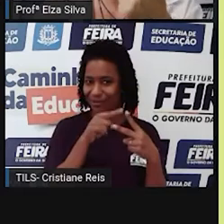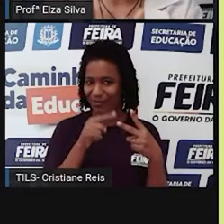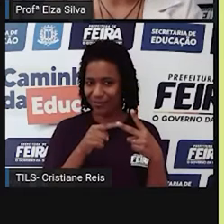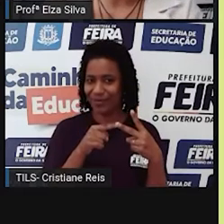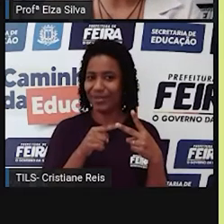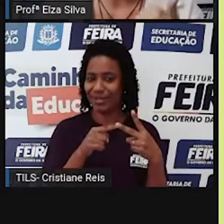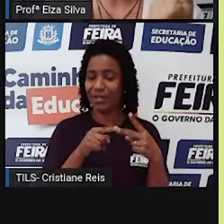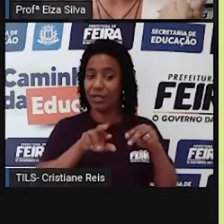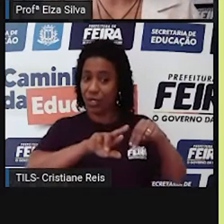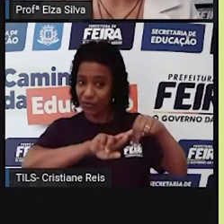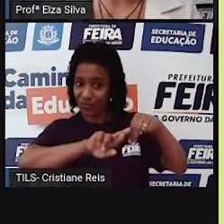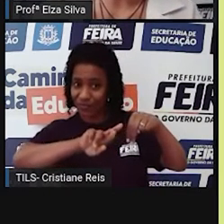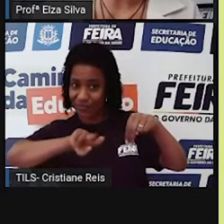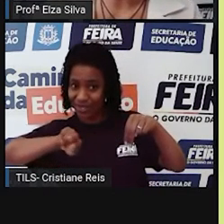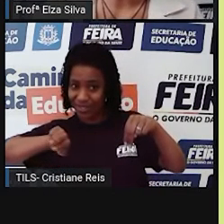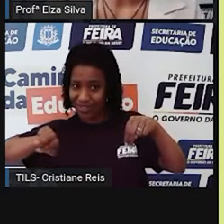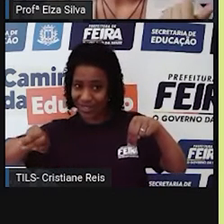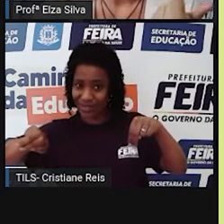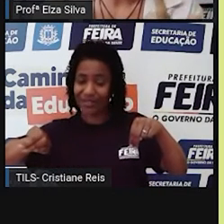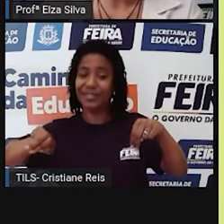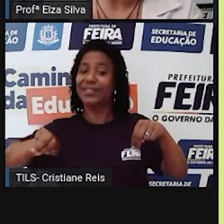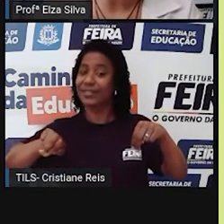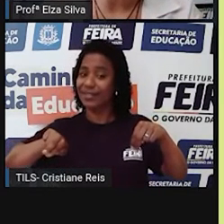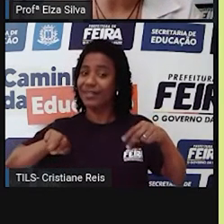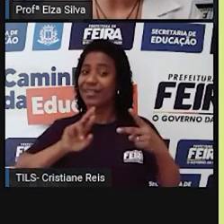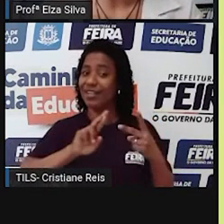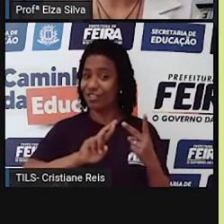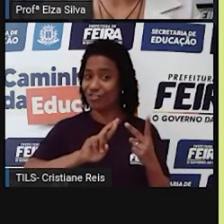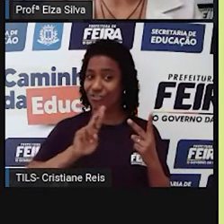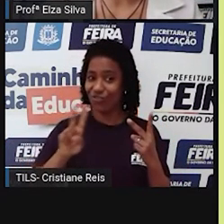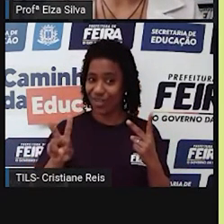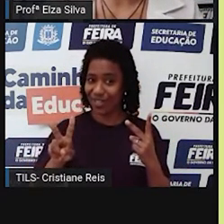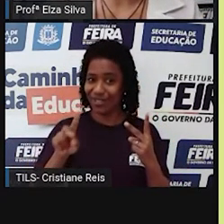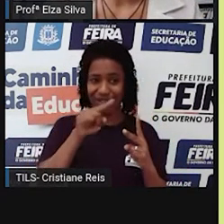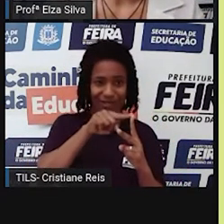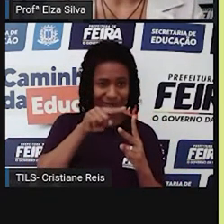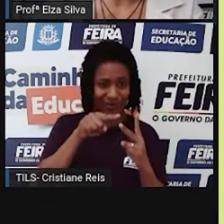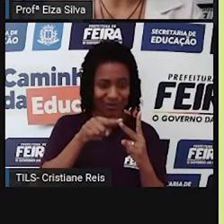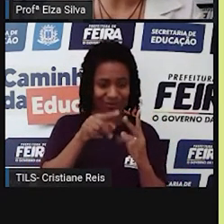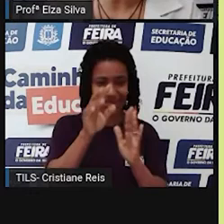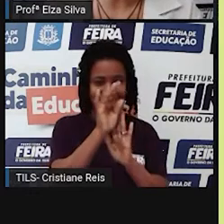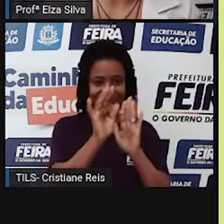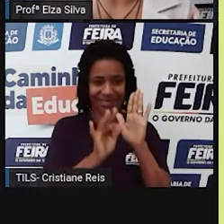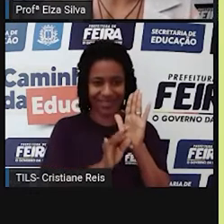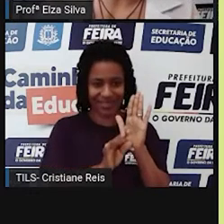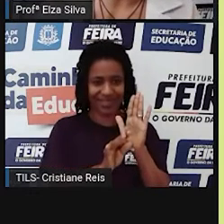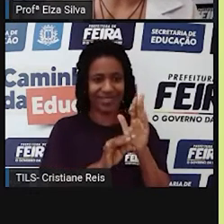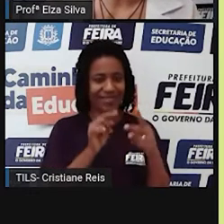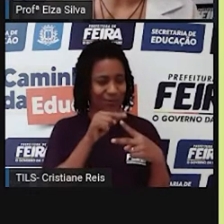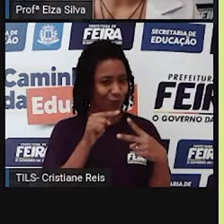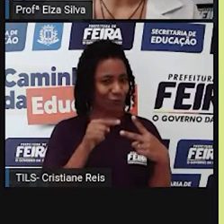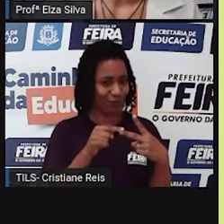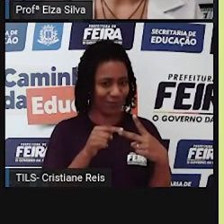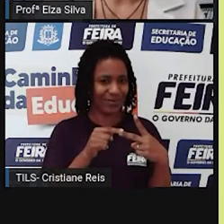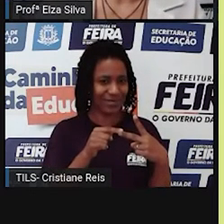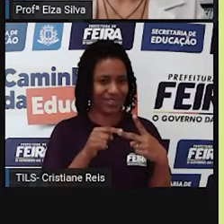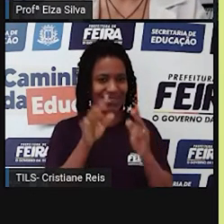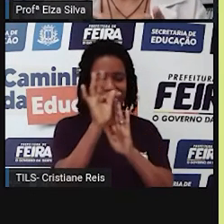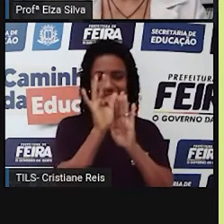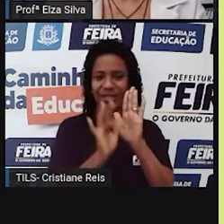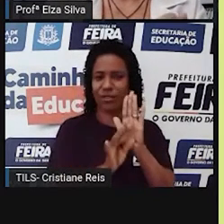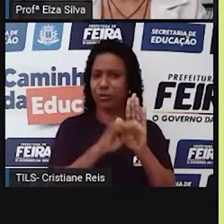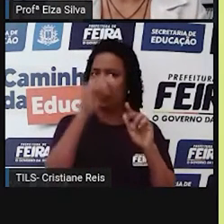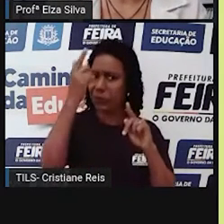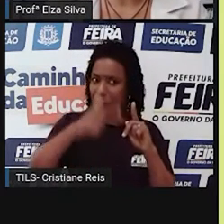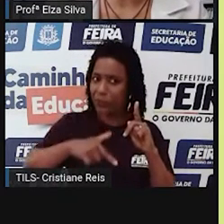Diversary Diversidade Difference Diferenças Ou different Diferente Então